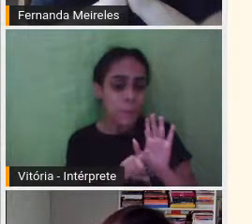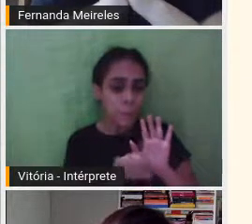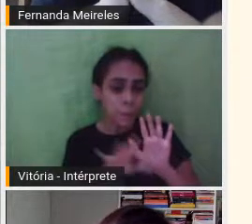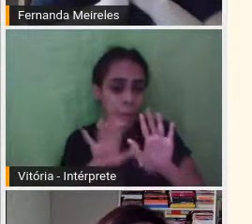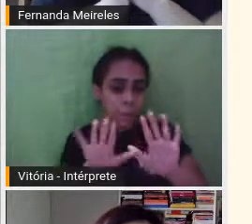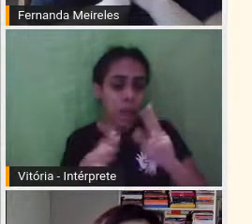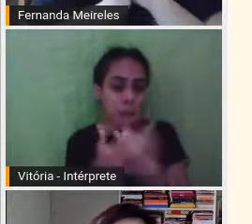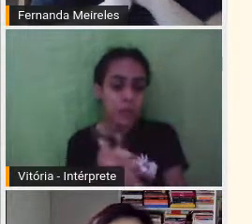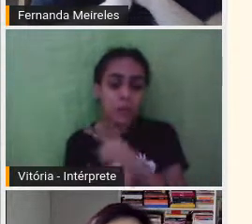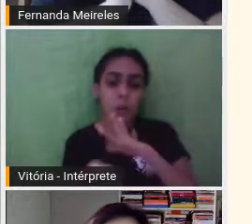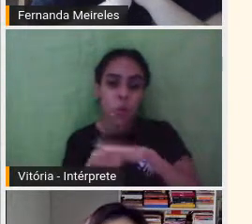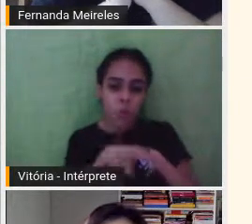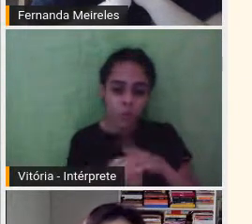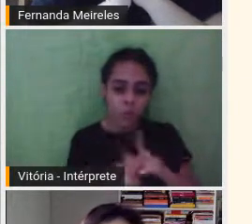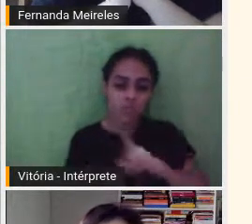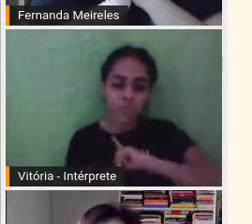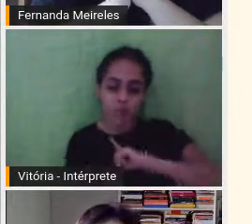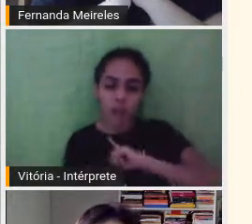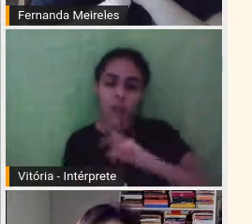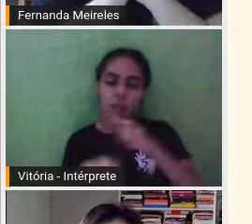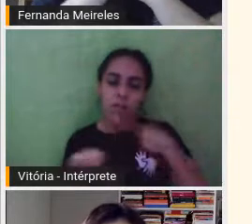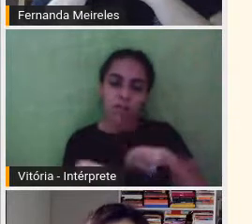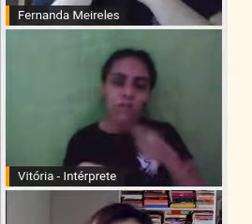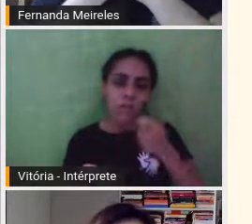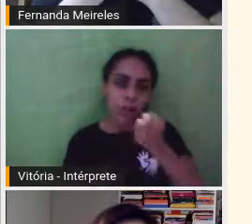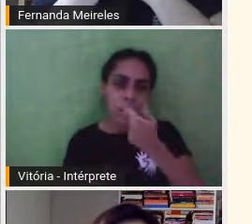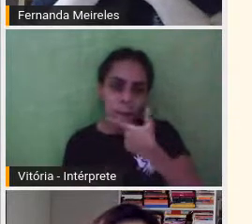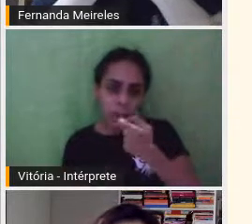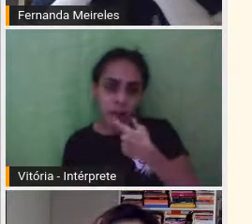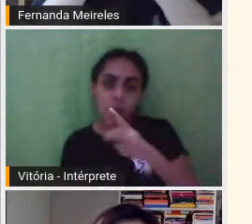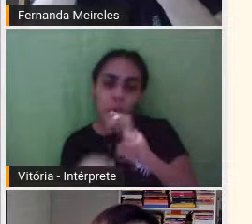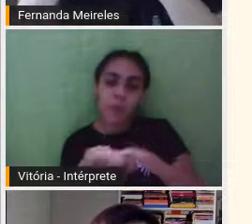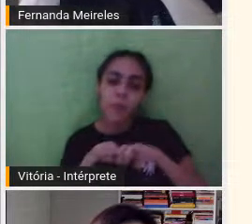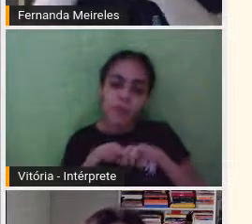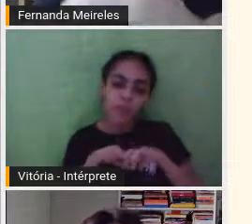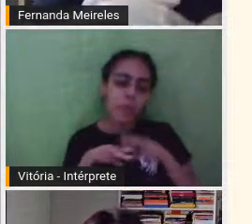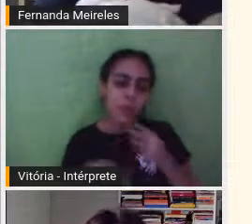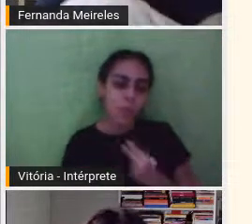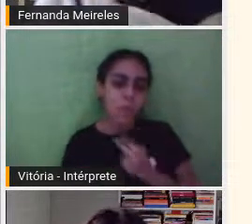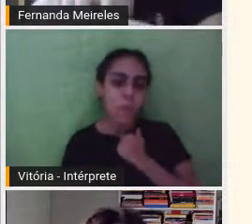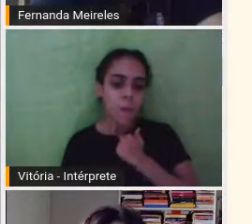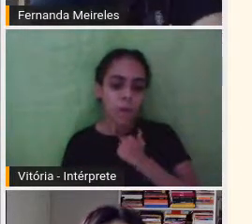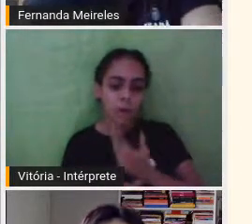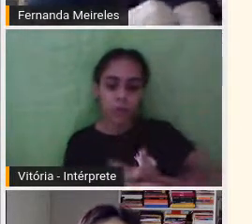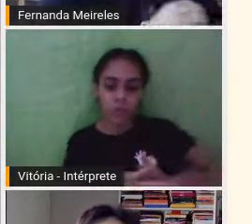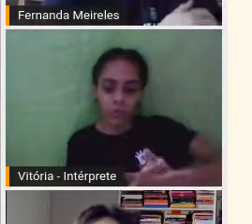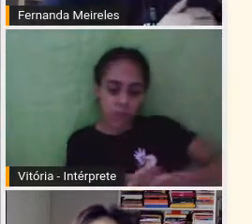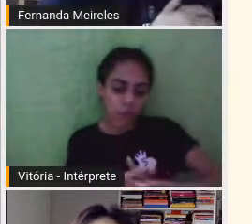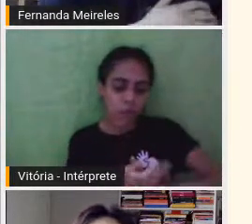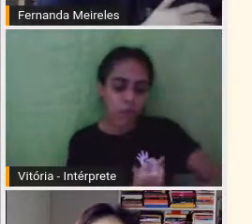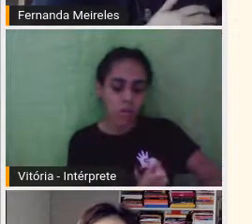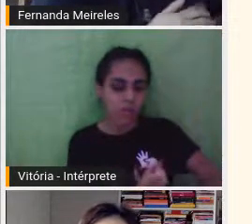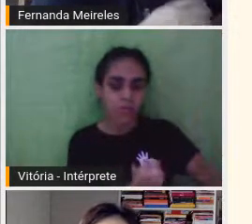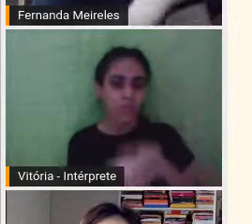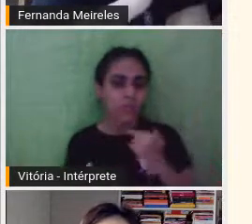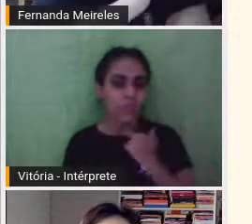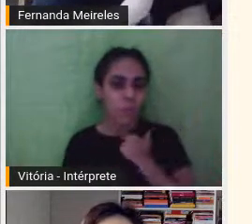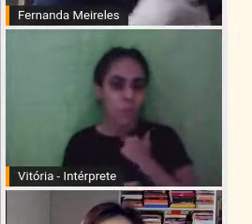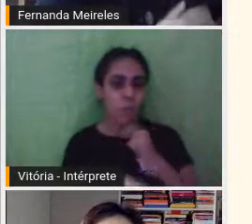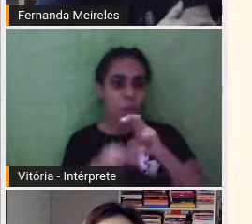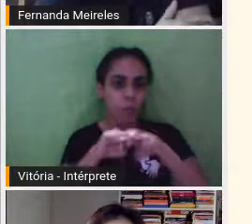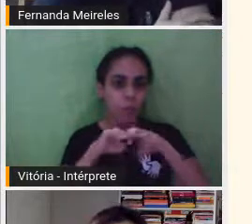medicação, e aí por conta disso, eu tive que parar de amamentar, né? E